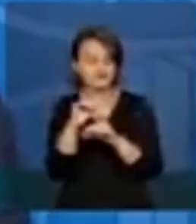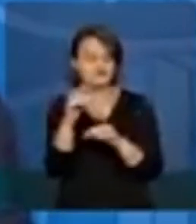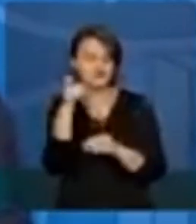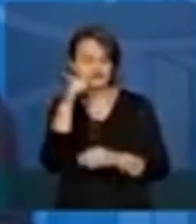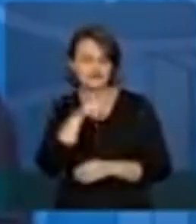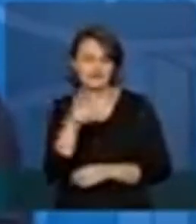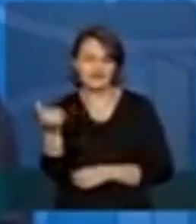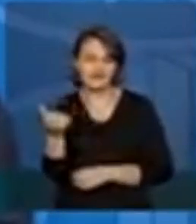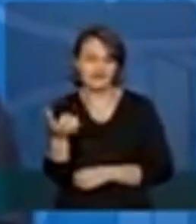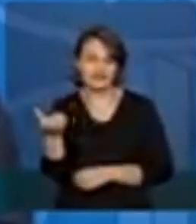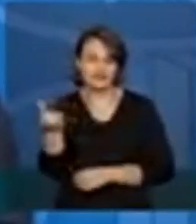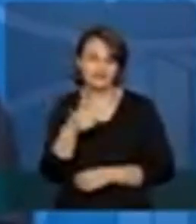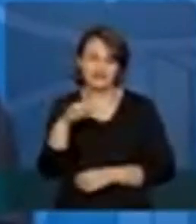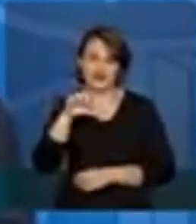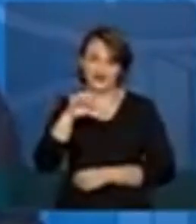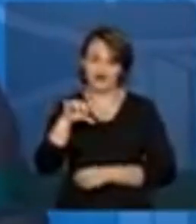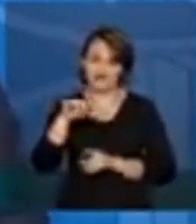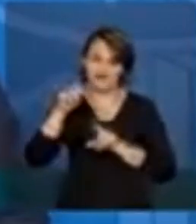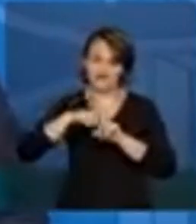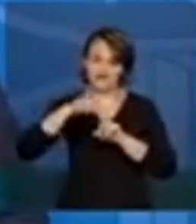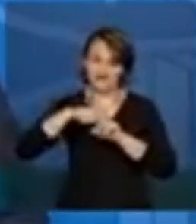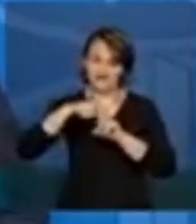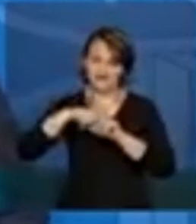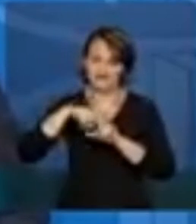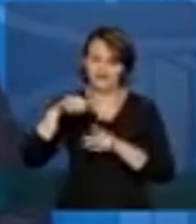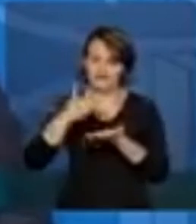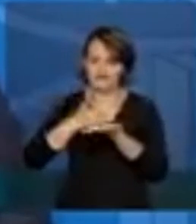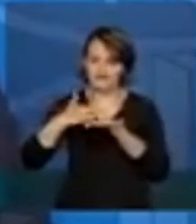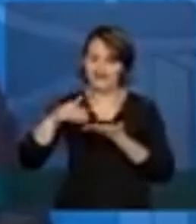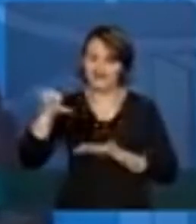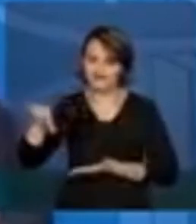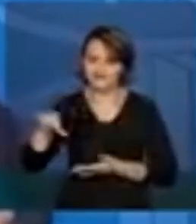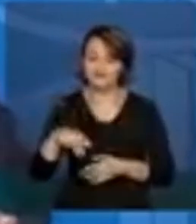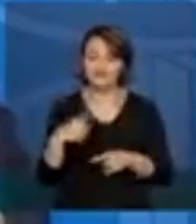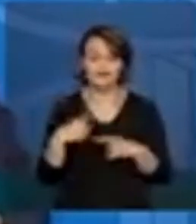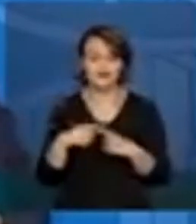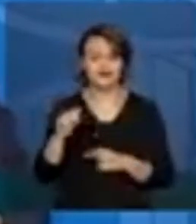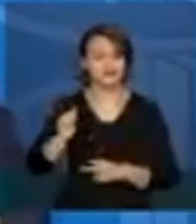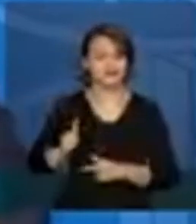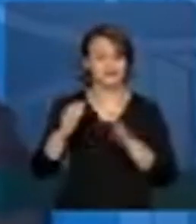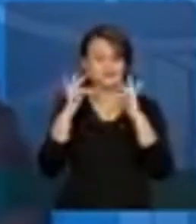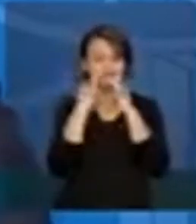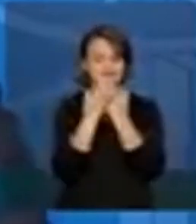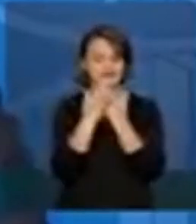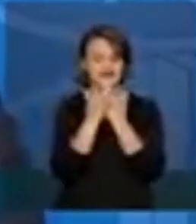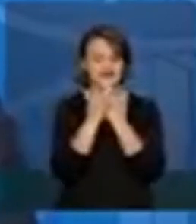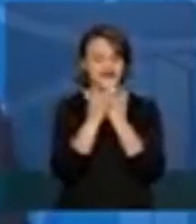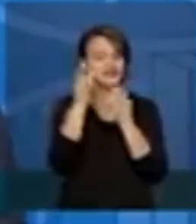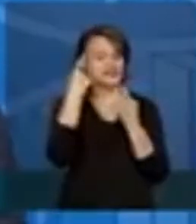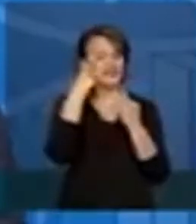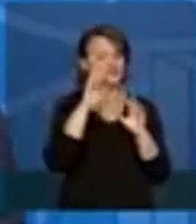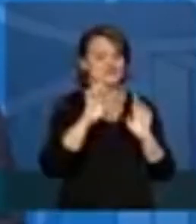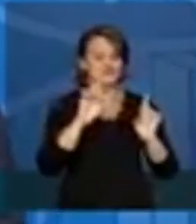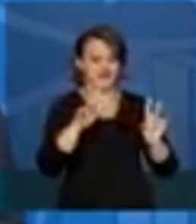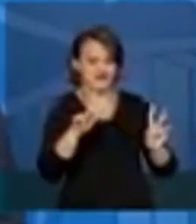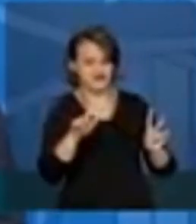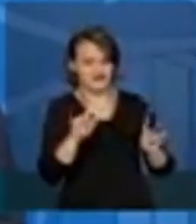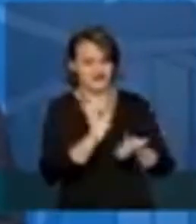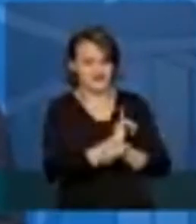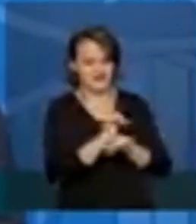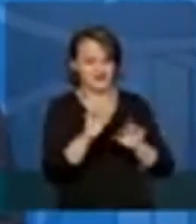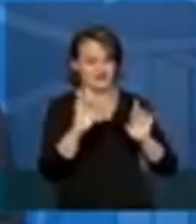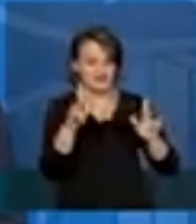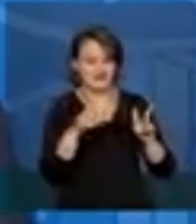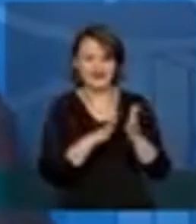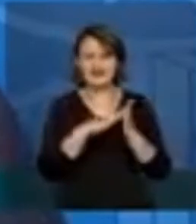Porque, no caso do Bolsa Família, nós tivemos um calendário à parte. Qual é o calendário do